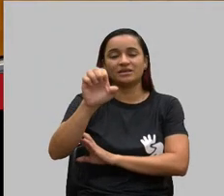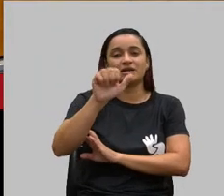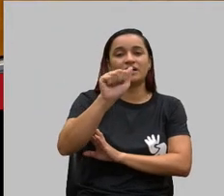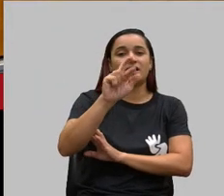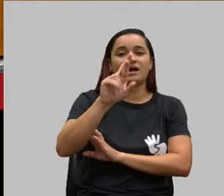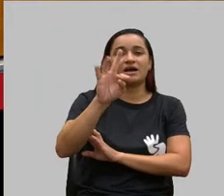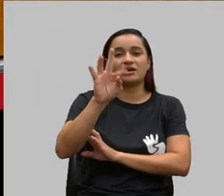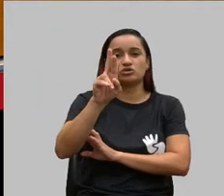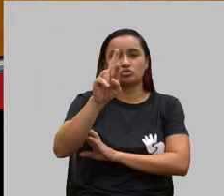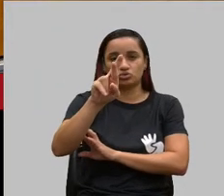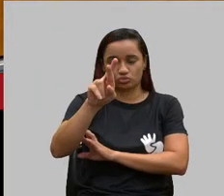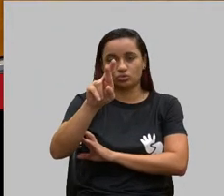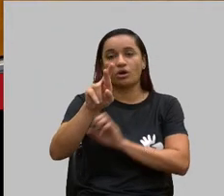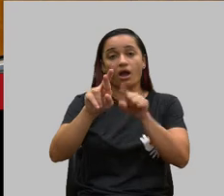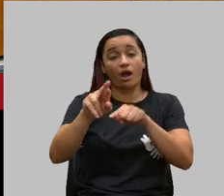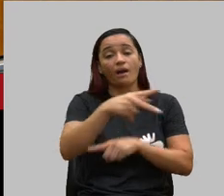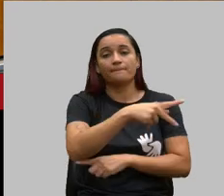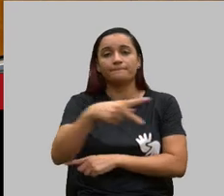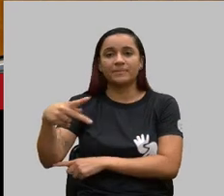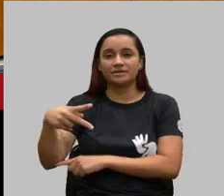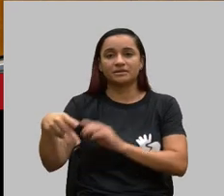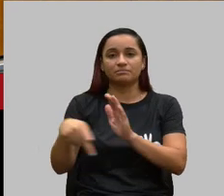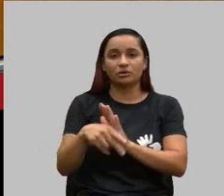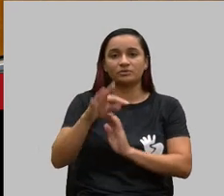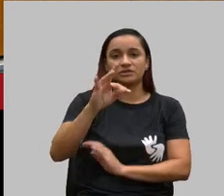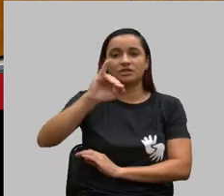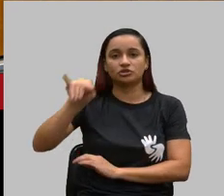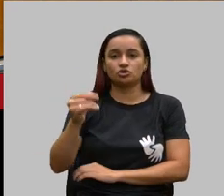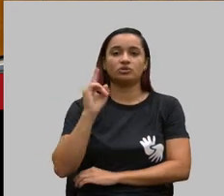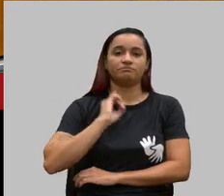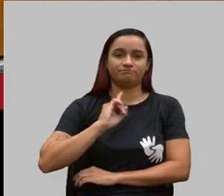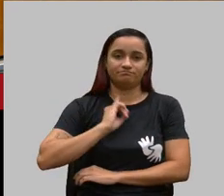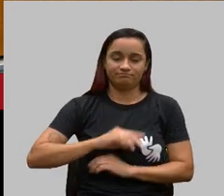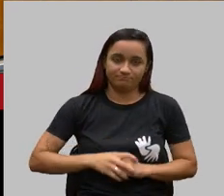Filho, presidente do Tribunal de Justiça de Minas Gerais.